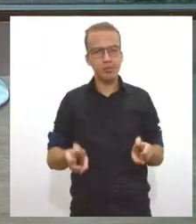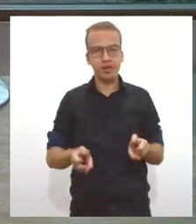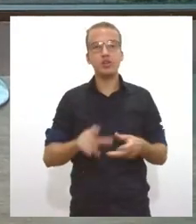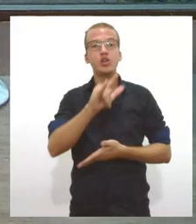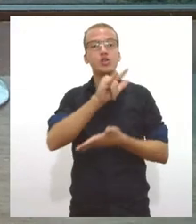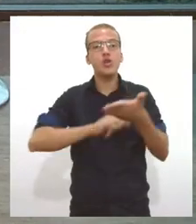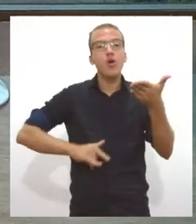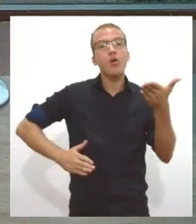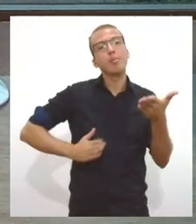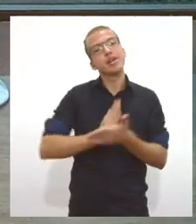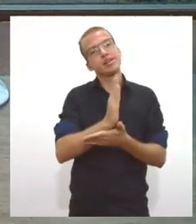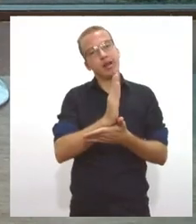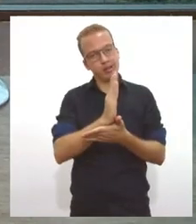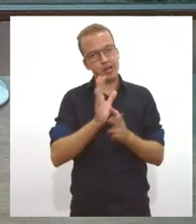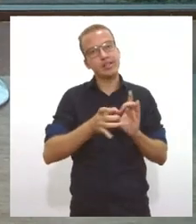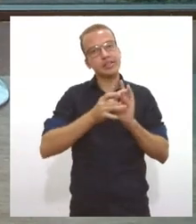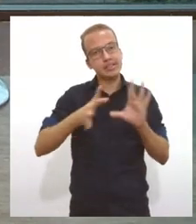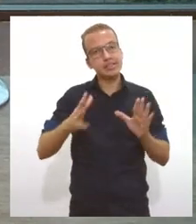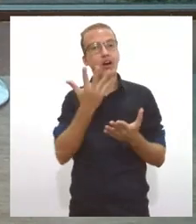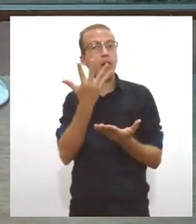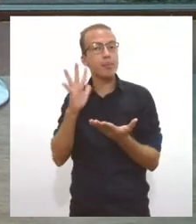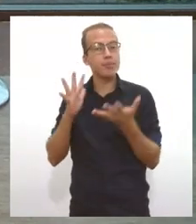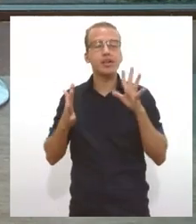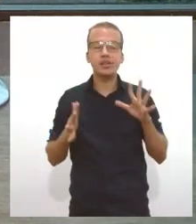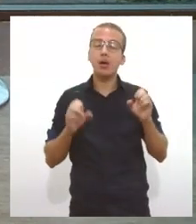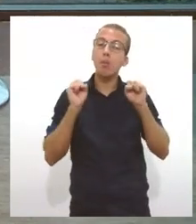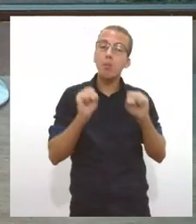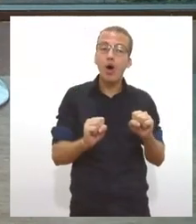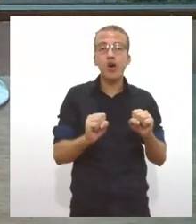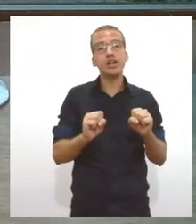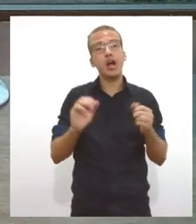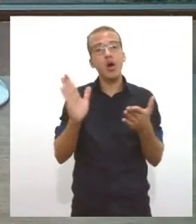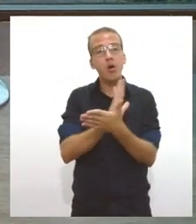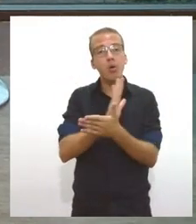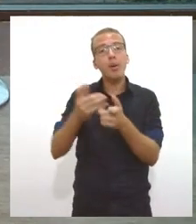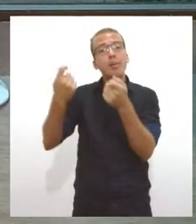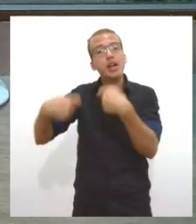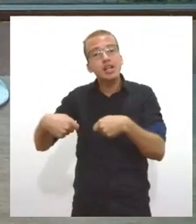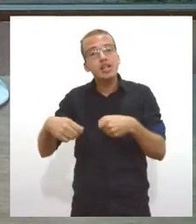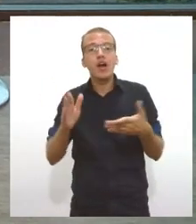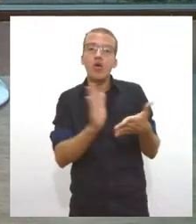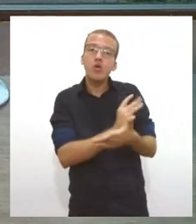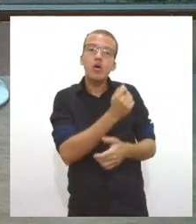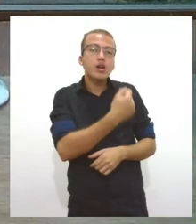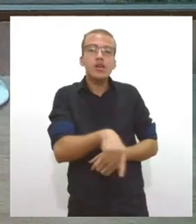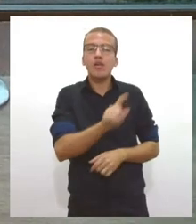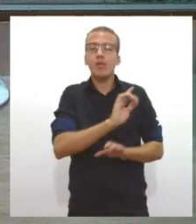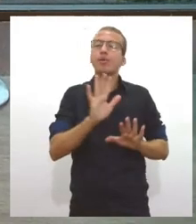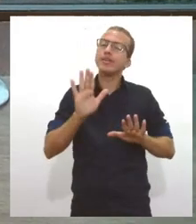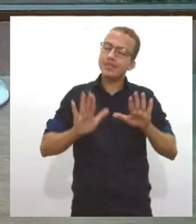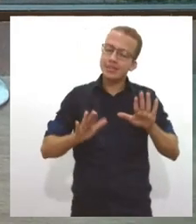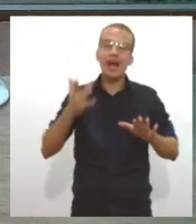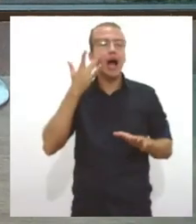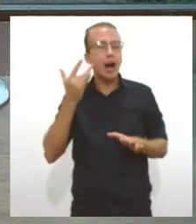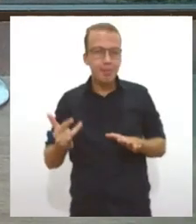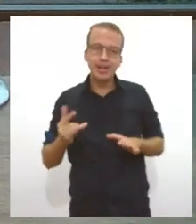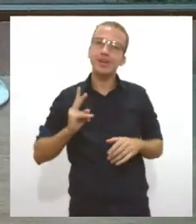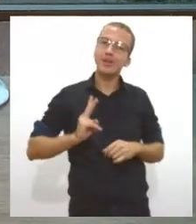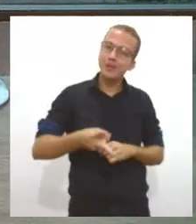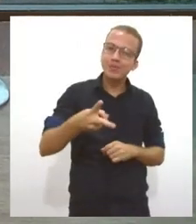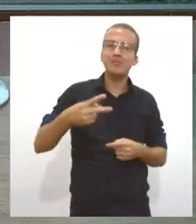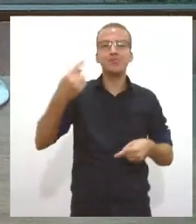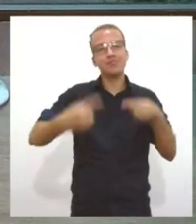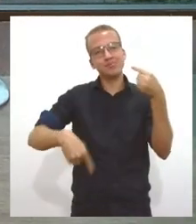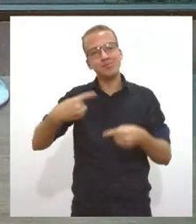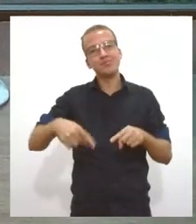ser liberado do licenciamento ser dispensado do licenciamento ambiental amanhã a gente continua tratando sobre esse tema que é tão importante né é verdade